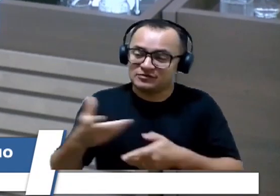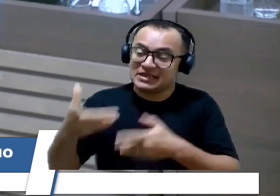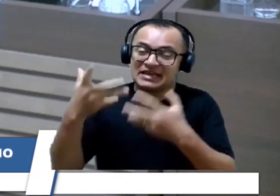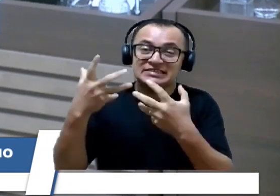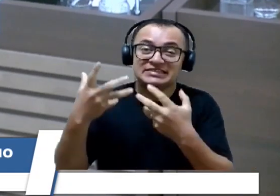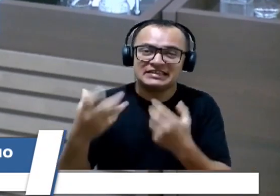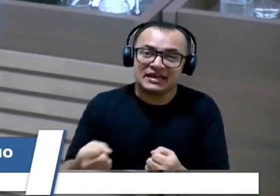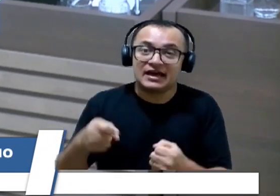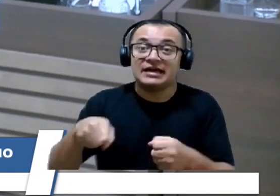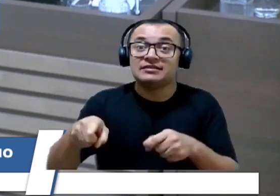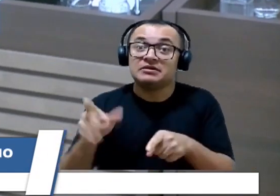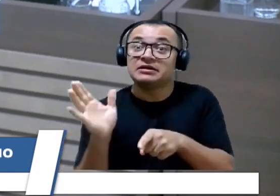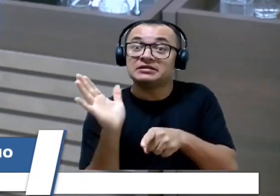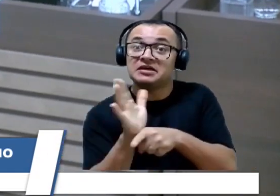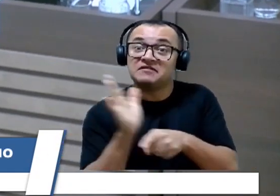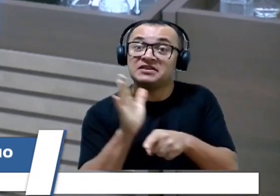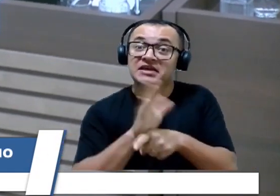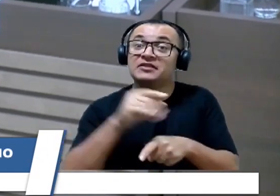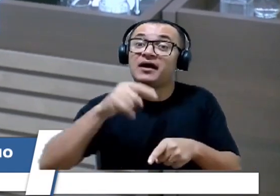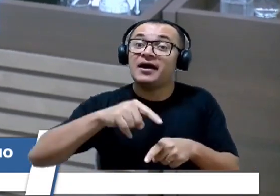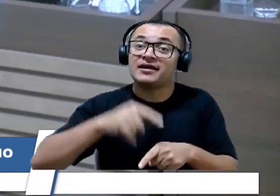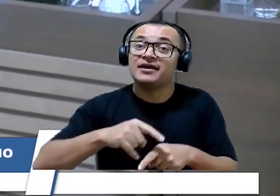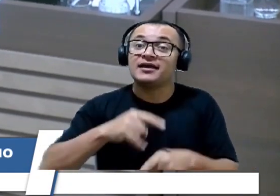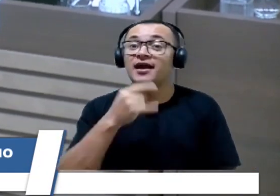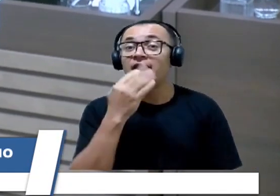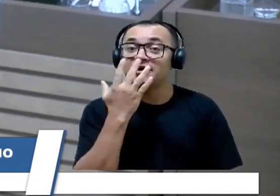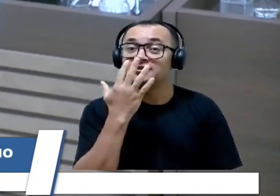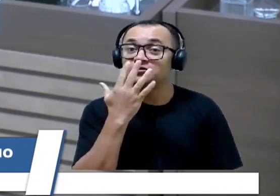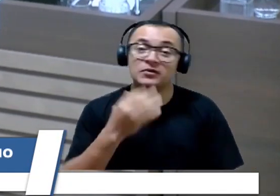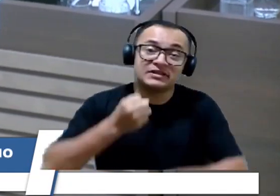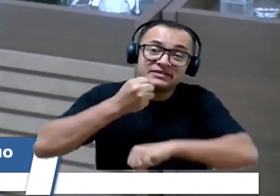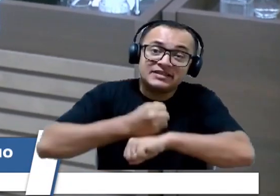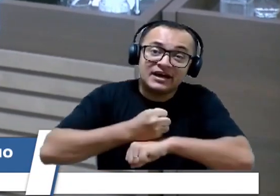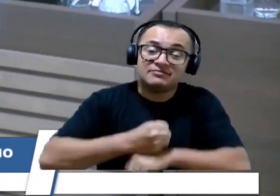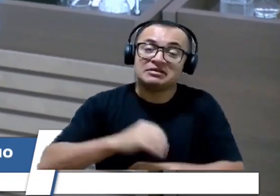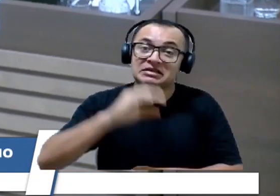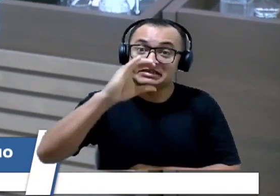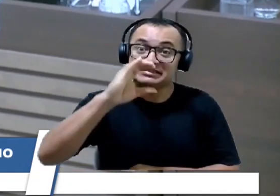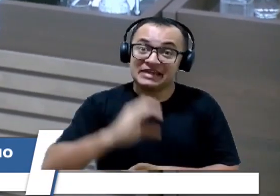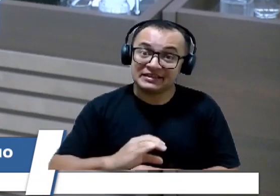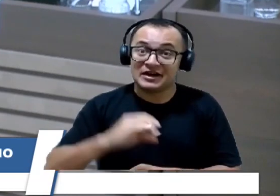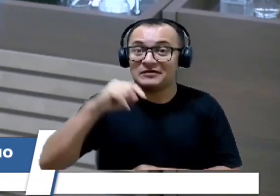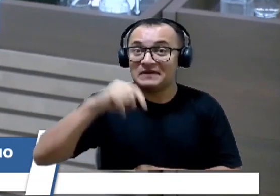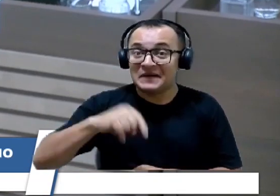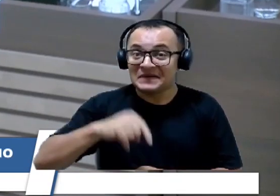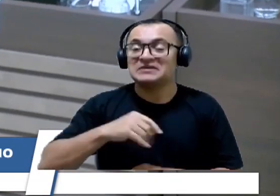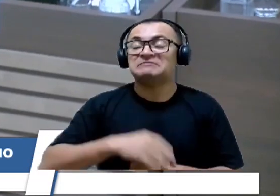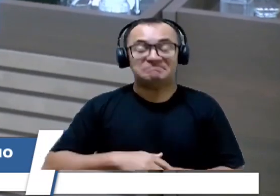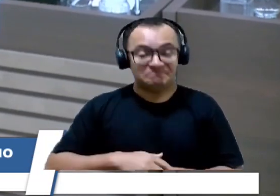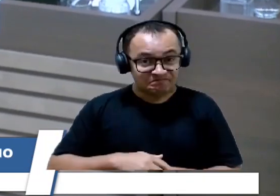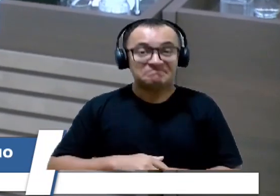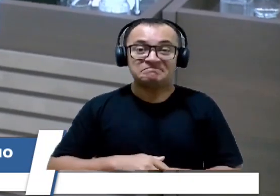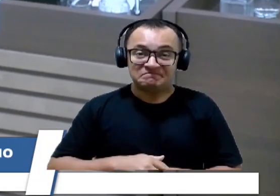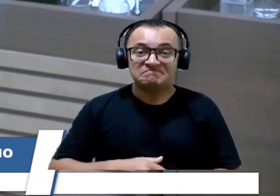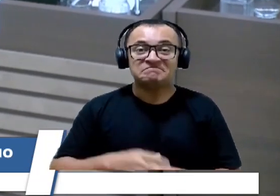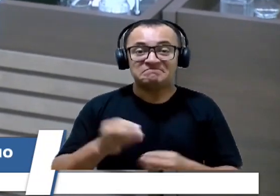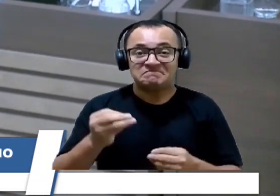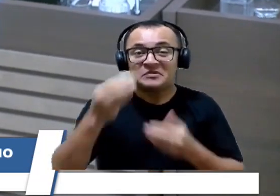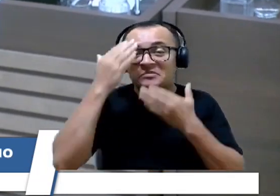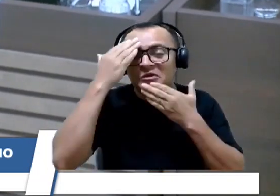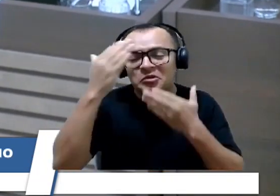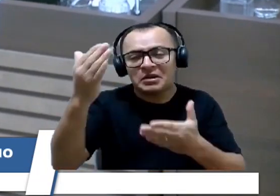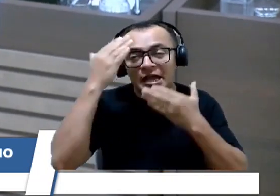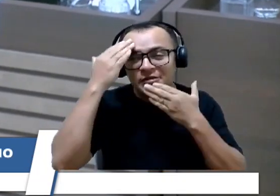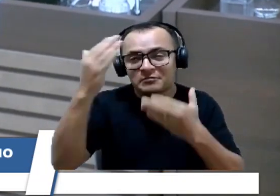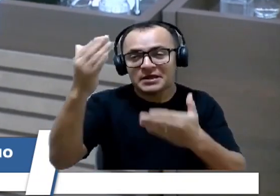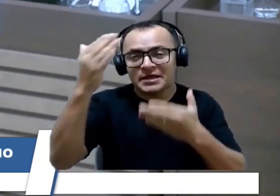as cores da nossa cidade e como cidadão também, com vários projetos na nossa comunidade. Então, nosso eterno respeito e gratidão por tudo que